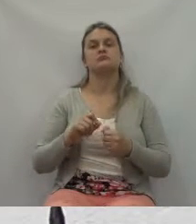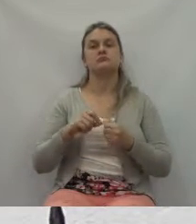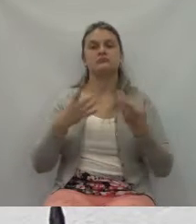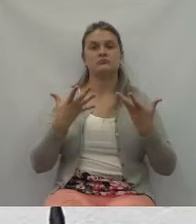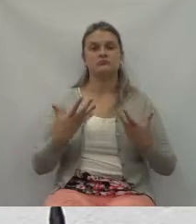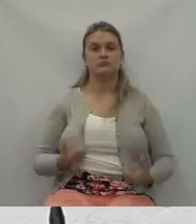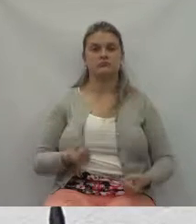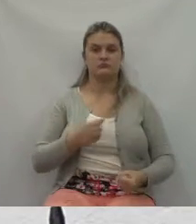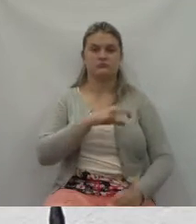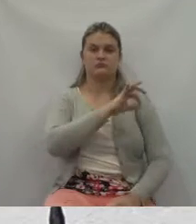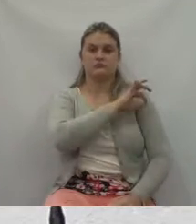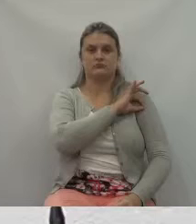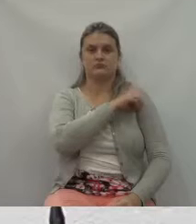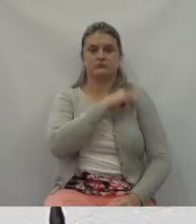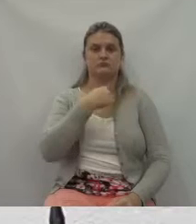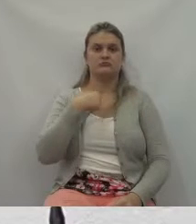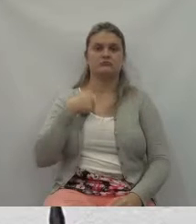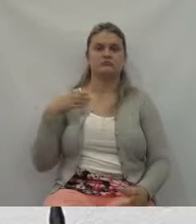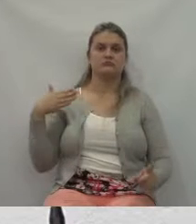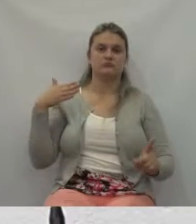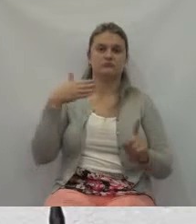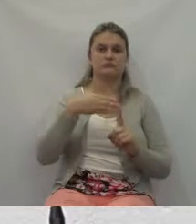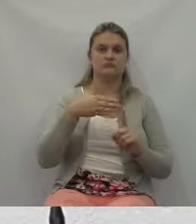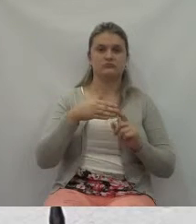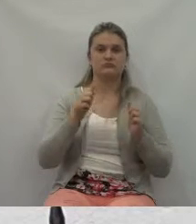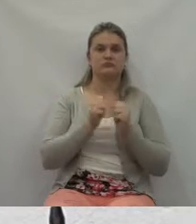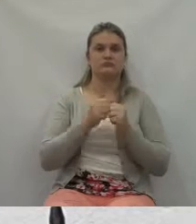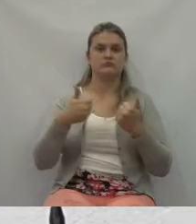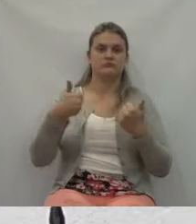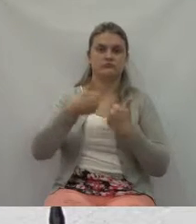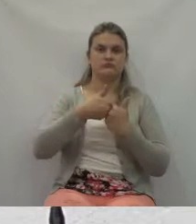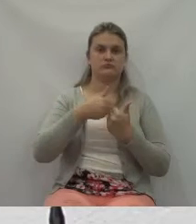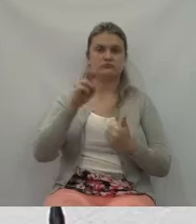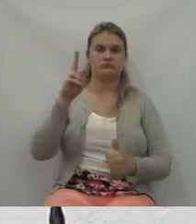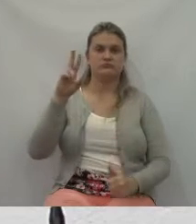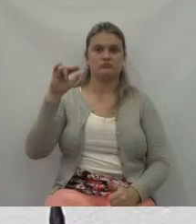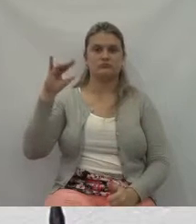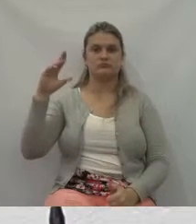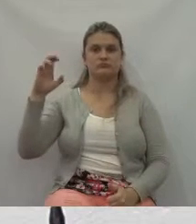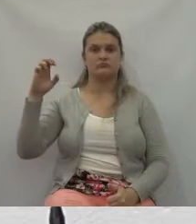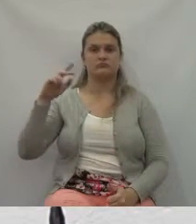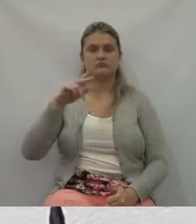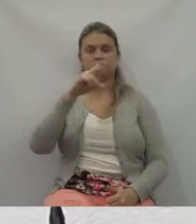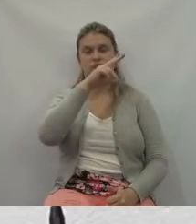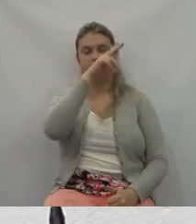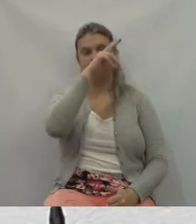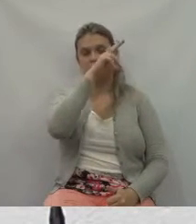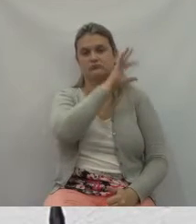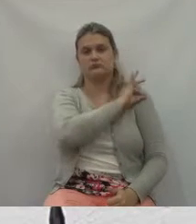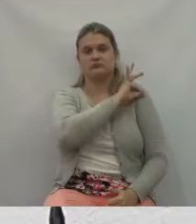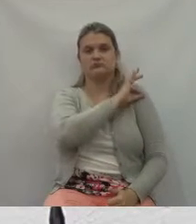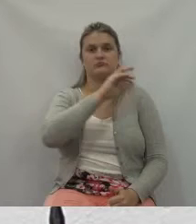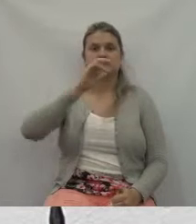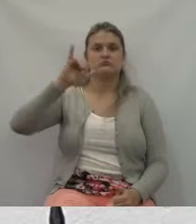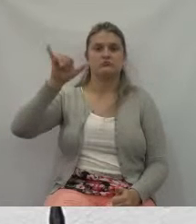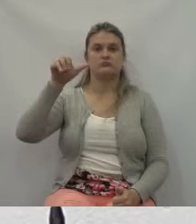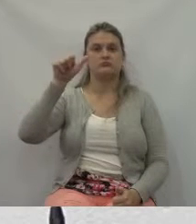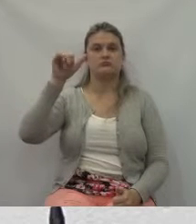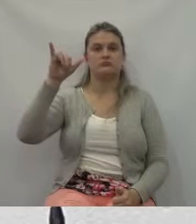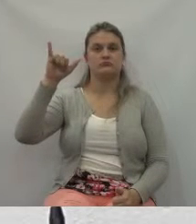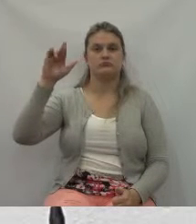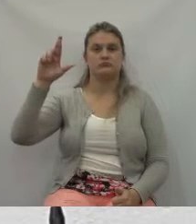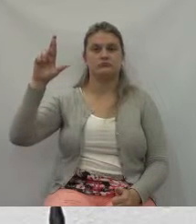junto com o nosso vice-prefeito, com o Jair Brunhago, e nós estávamos com a delegacia